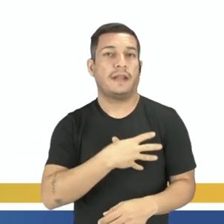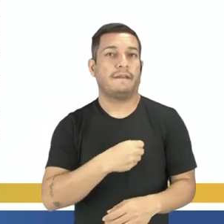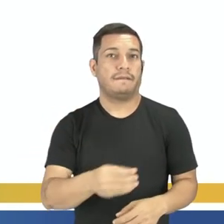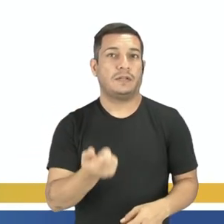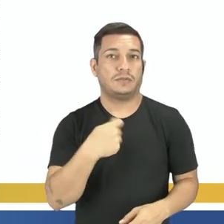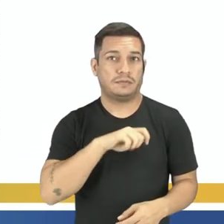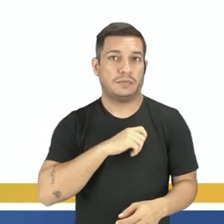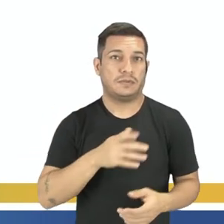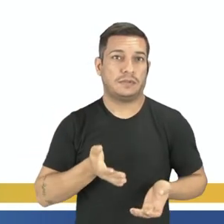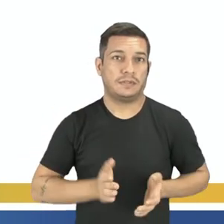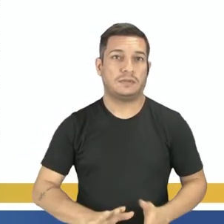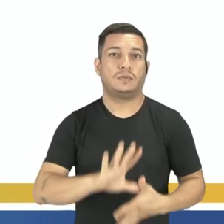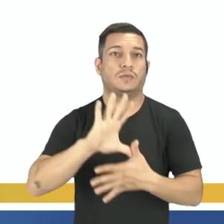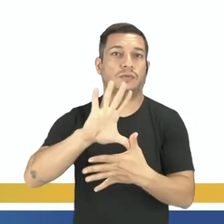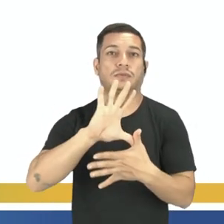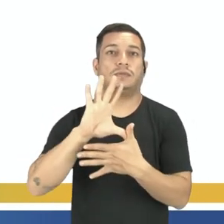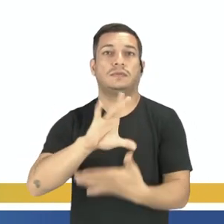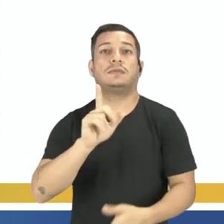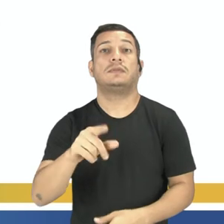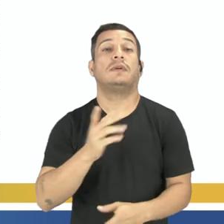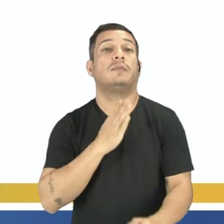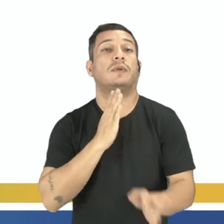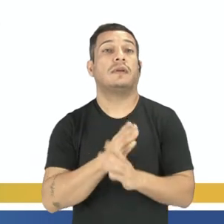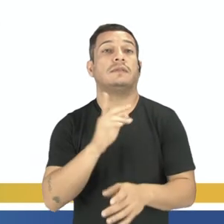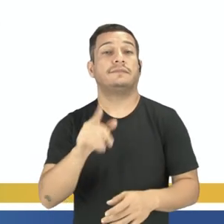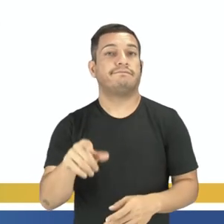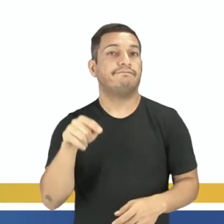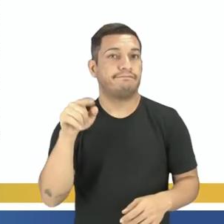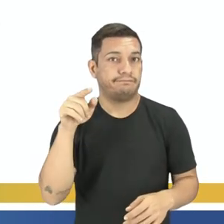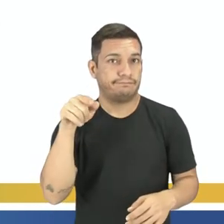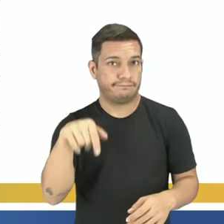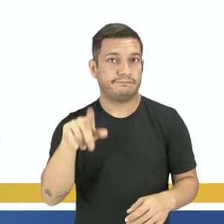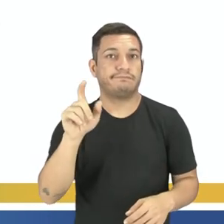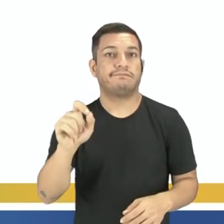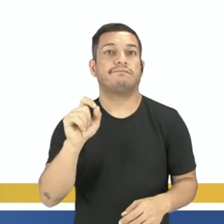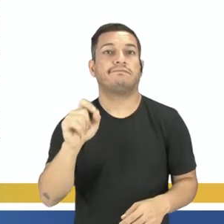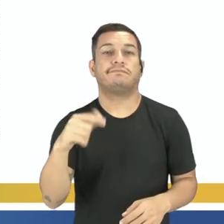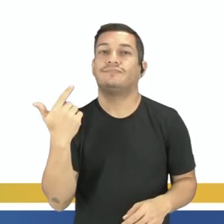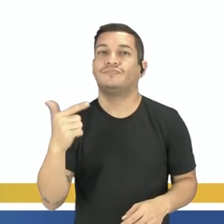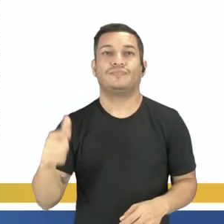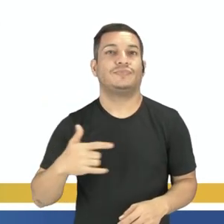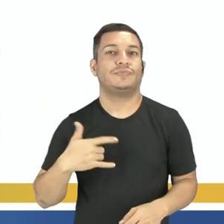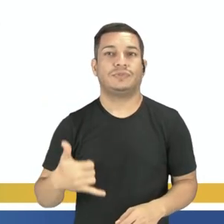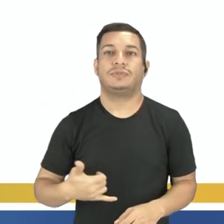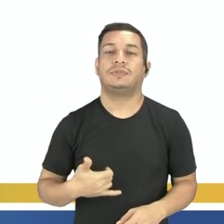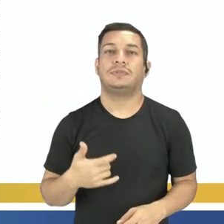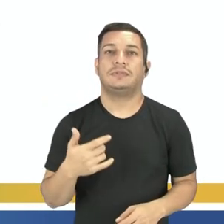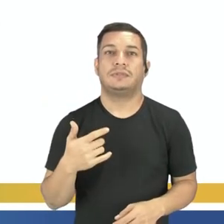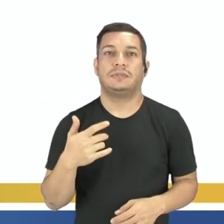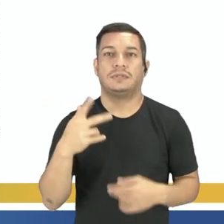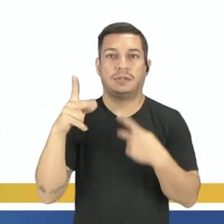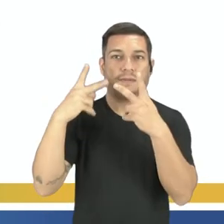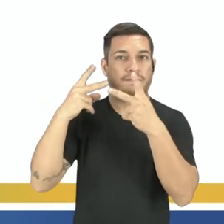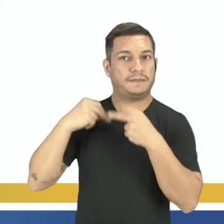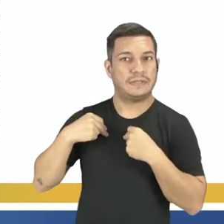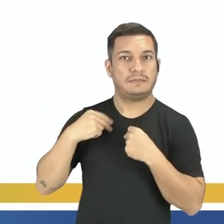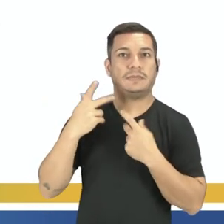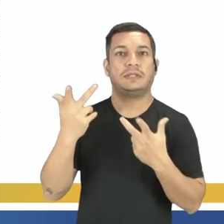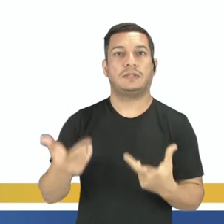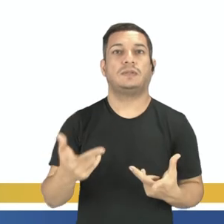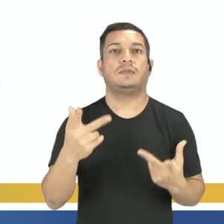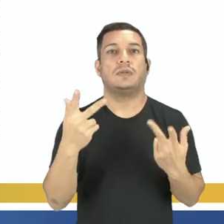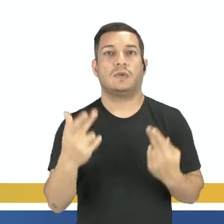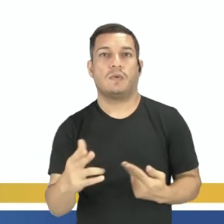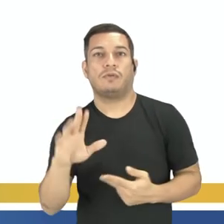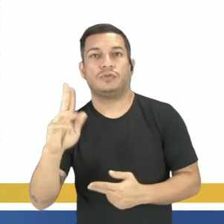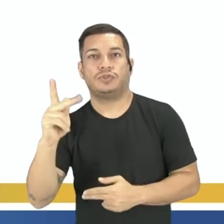nascidos no continente americano e que por conta dessa situação não tinha os mesmos privilégios que os chapitones, apesar dos crioulos